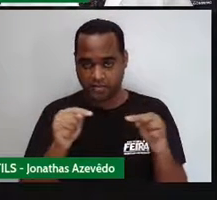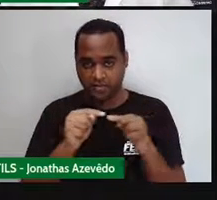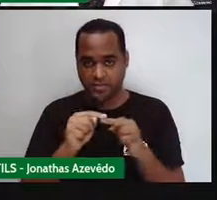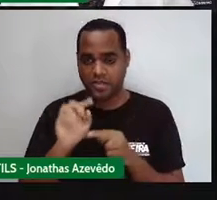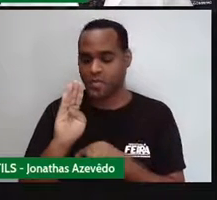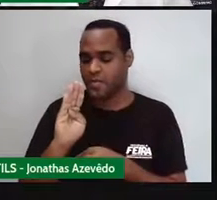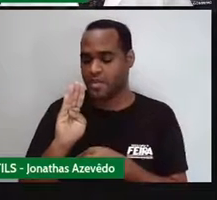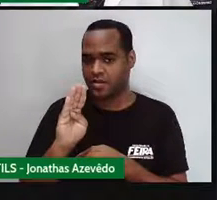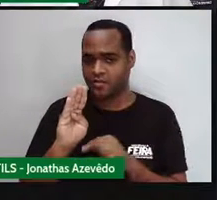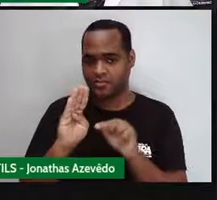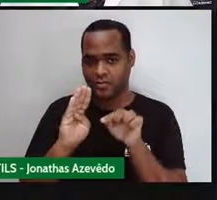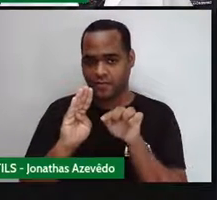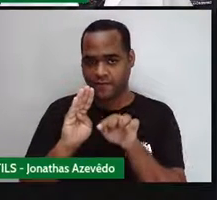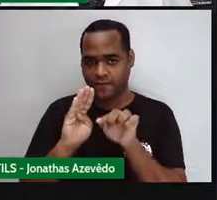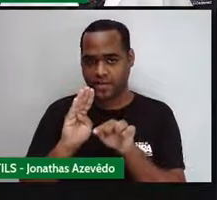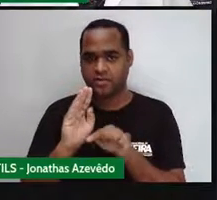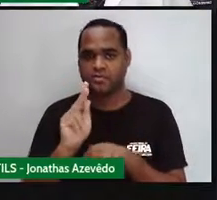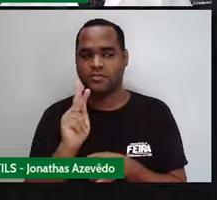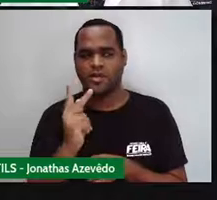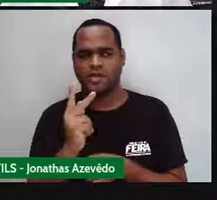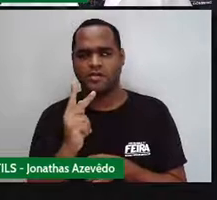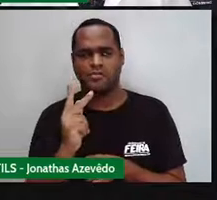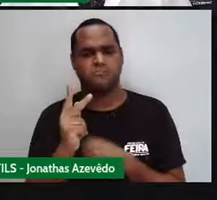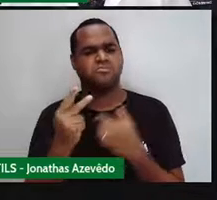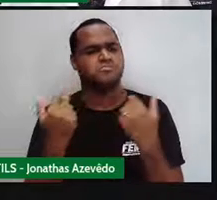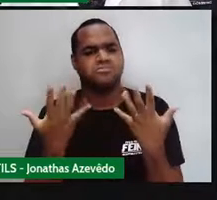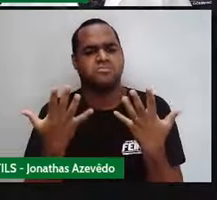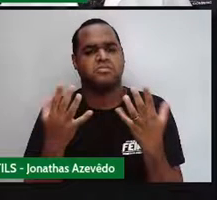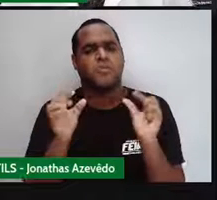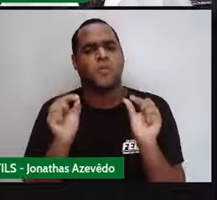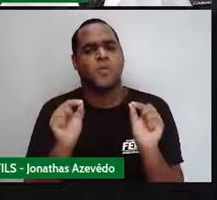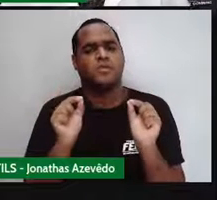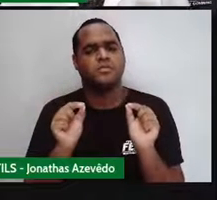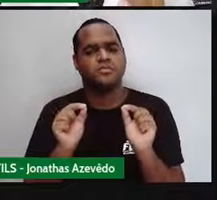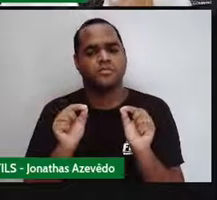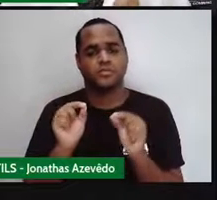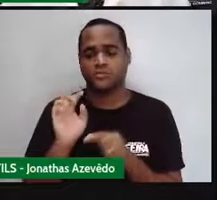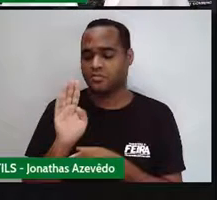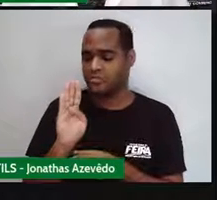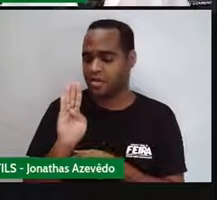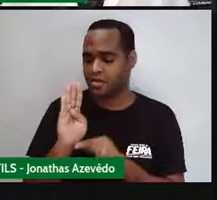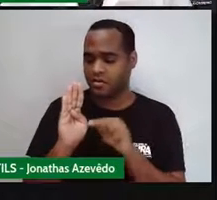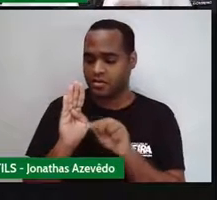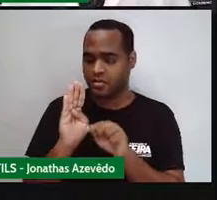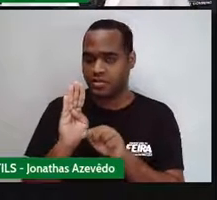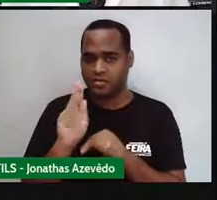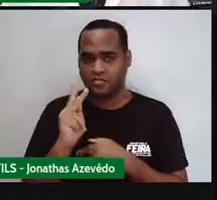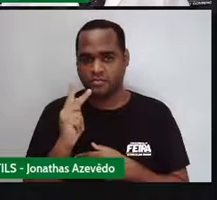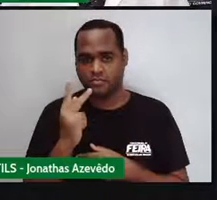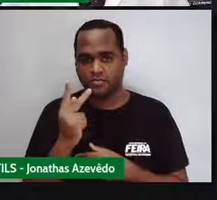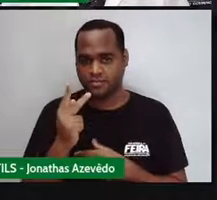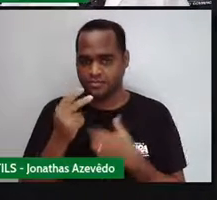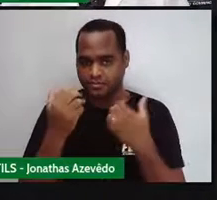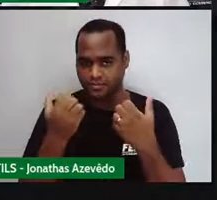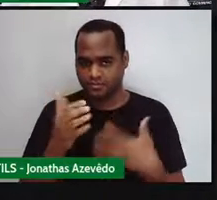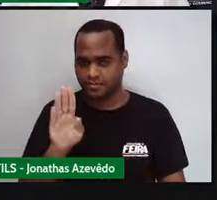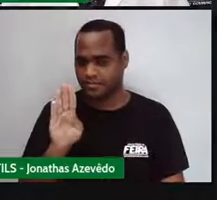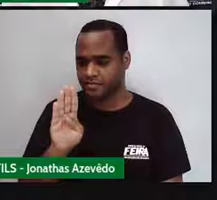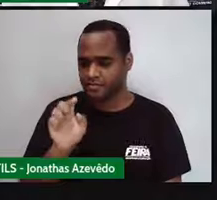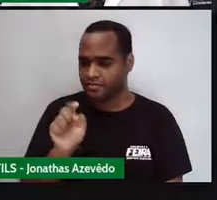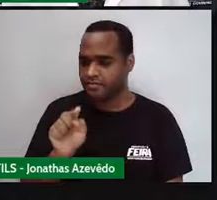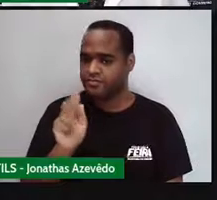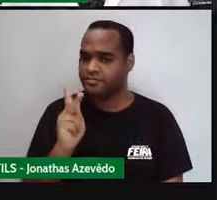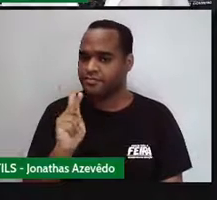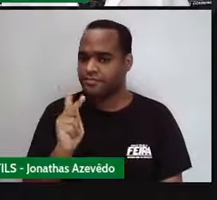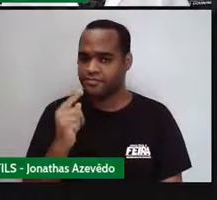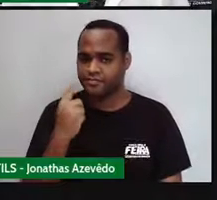B vezes um H, certo? Lembrando que esse B representa a medida do